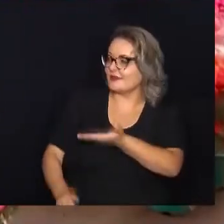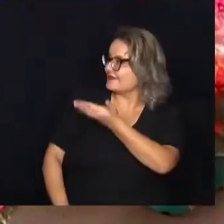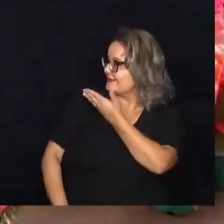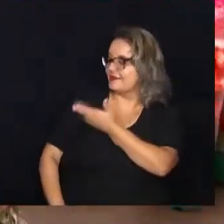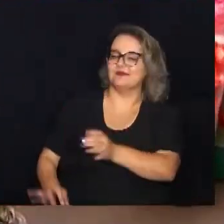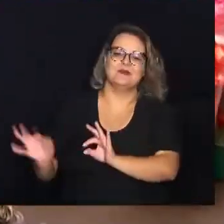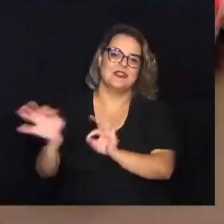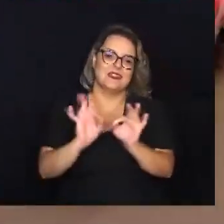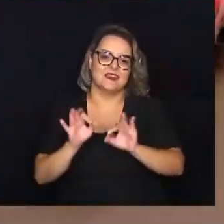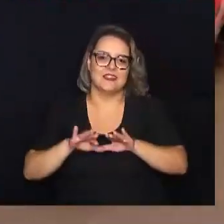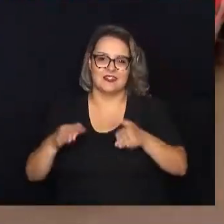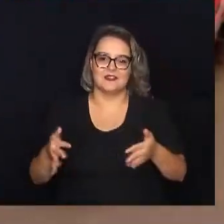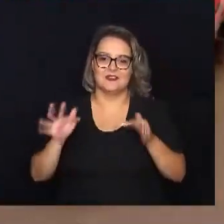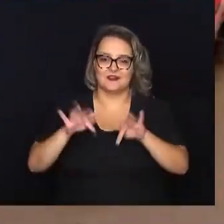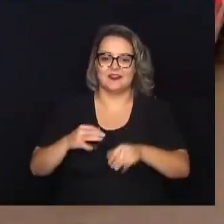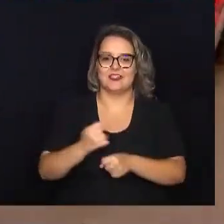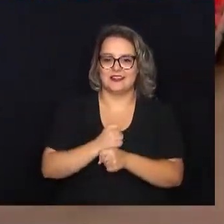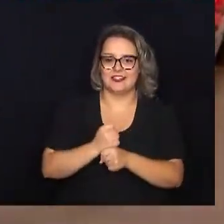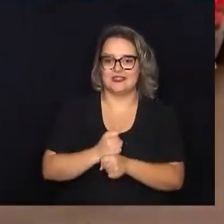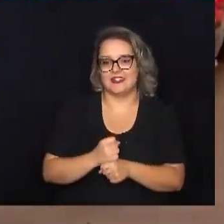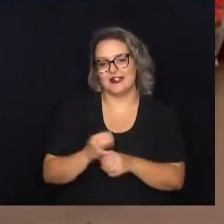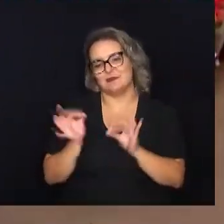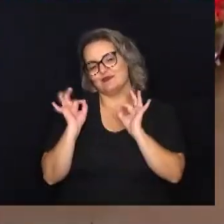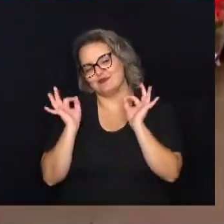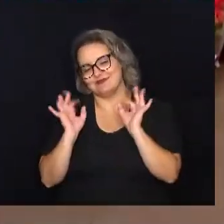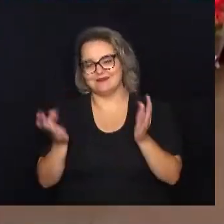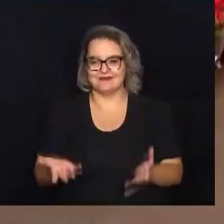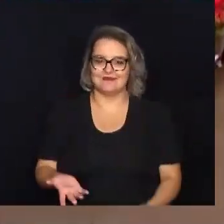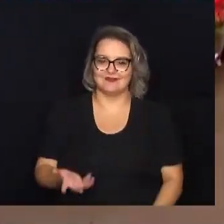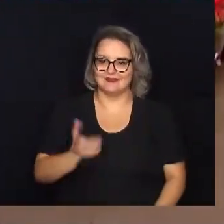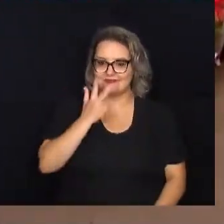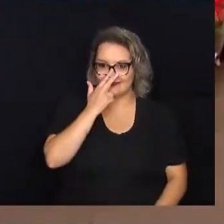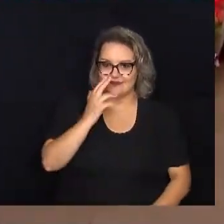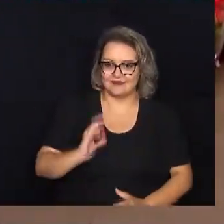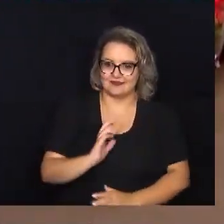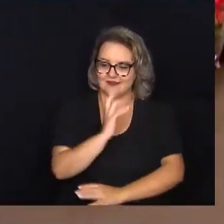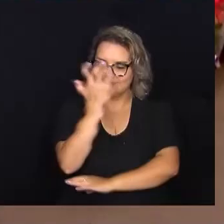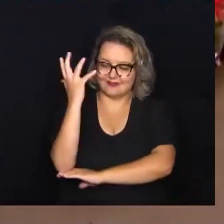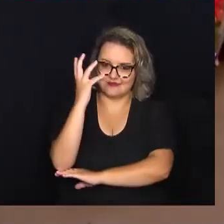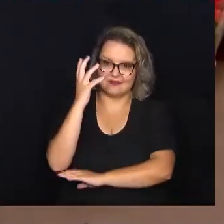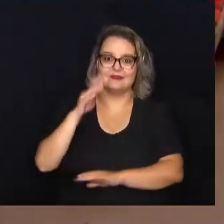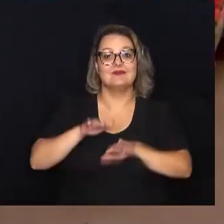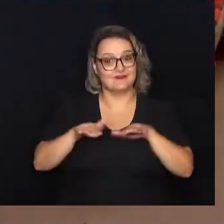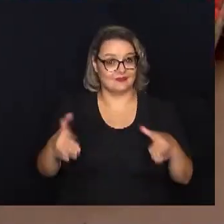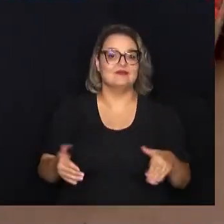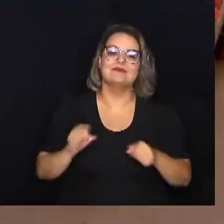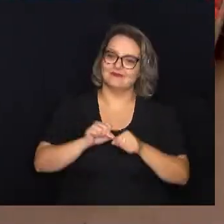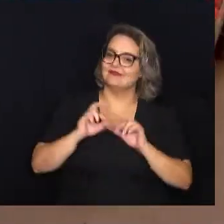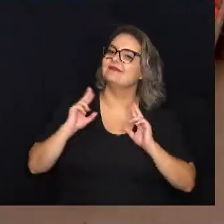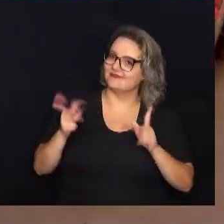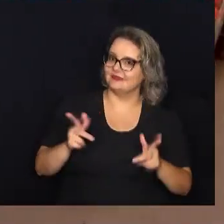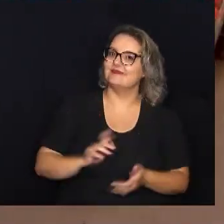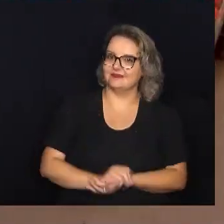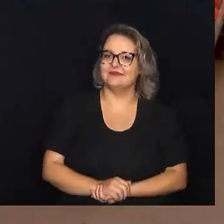para decorar no final do ano. Ah, dá um sorriso mais. Você traz como se fosse a árvore de Natal para a sua mesa. Então, faz toda a diferença.